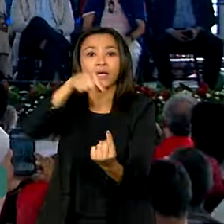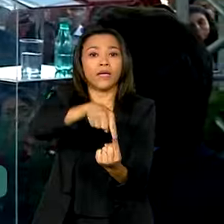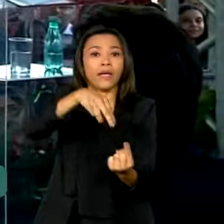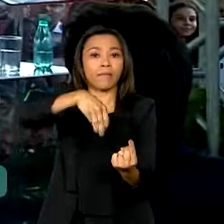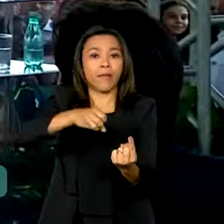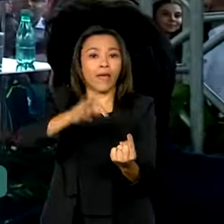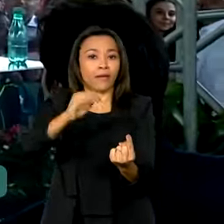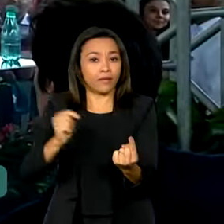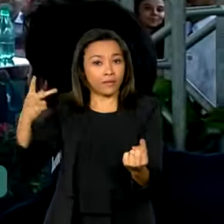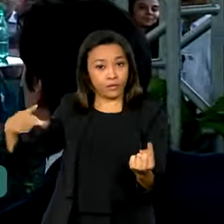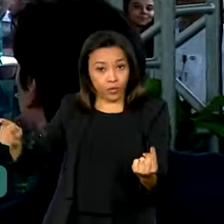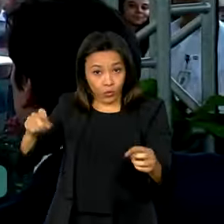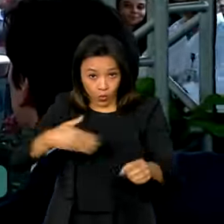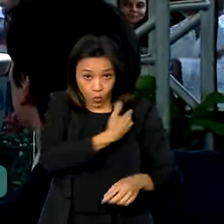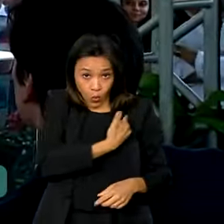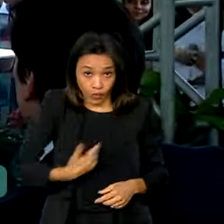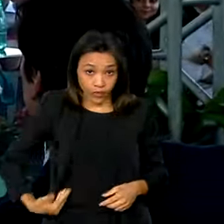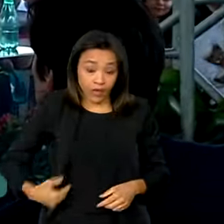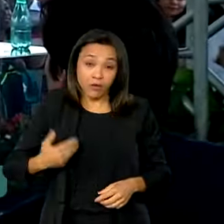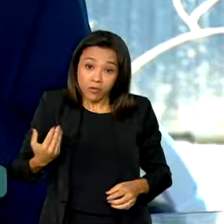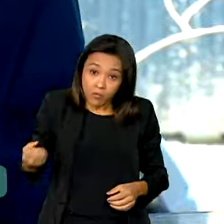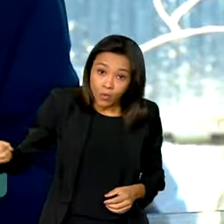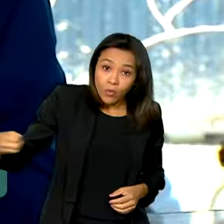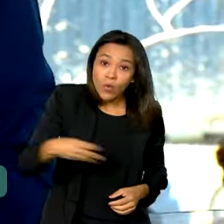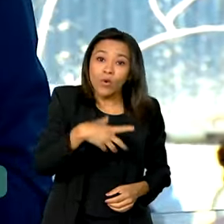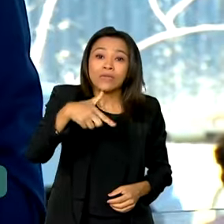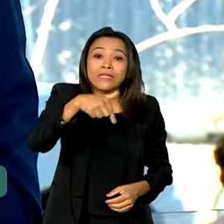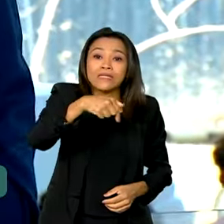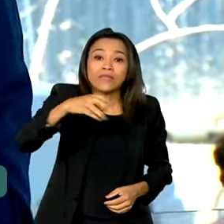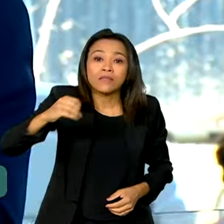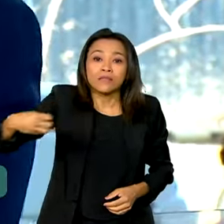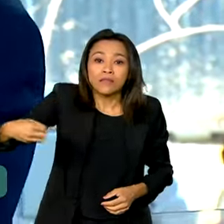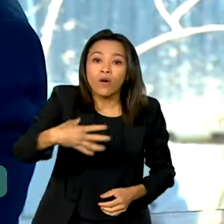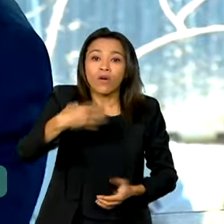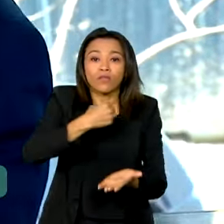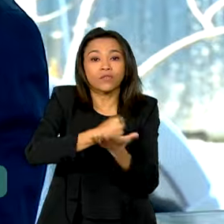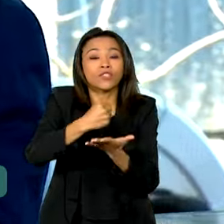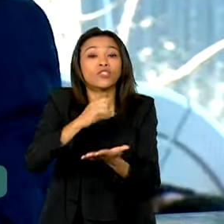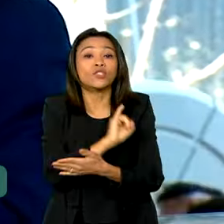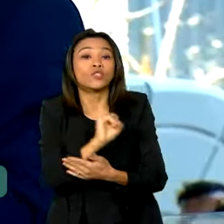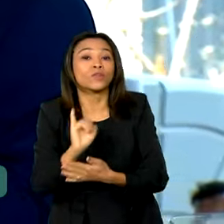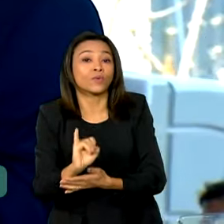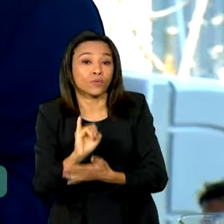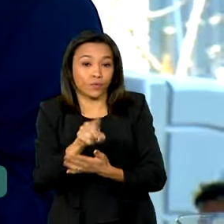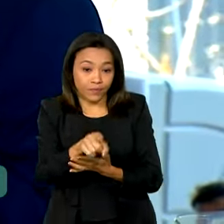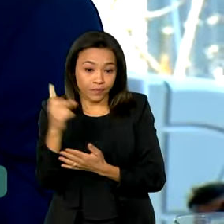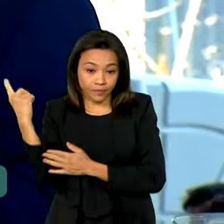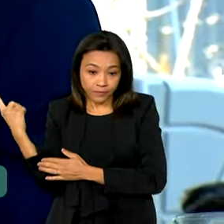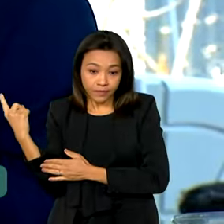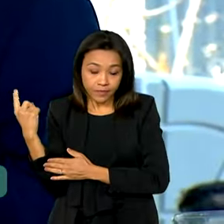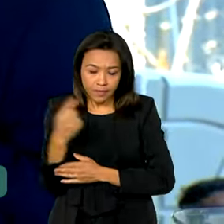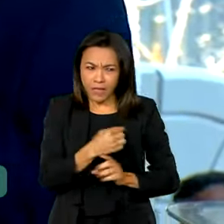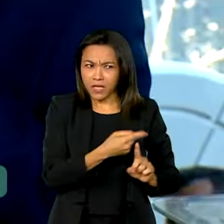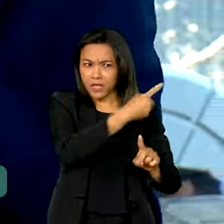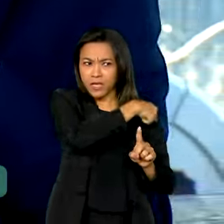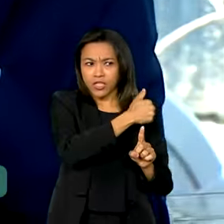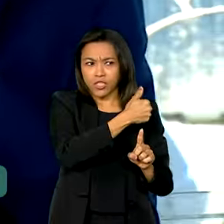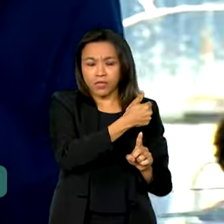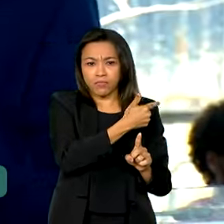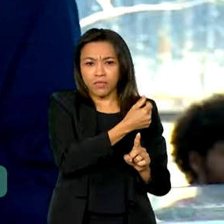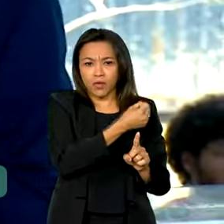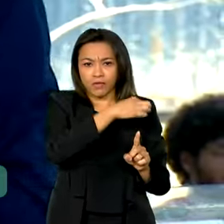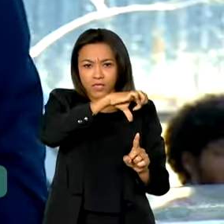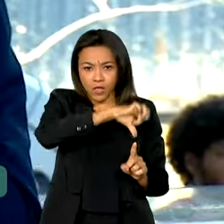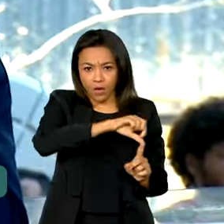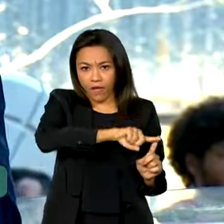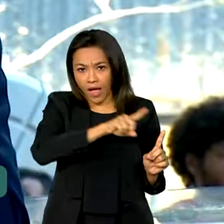o mandato com mais de 700 novos institutos federais no país. De 1909 a 2003,